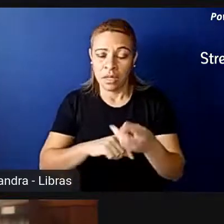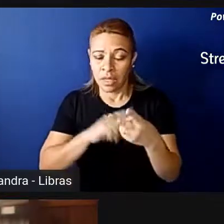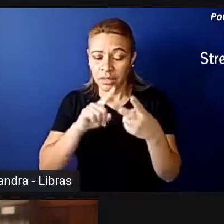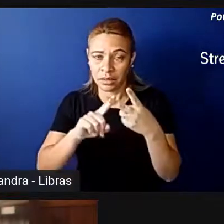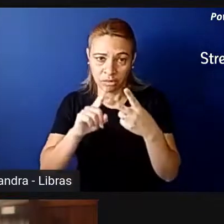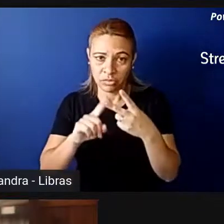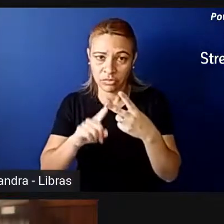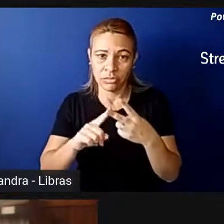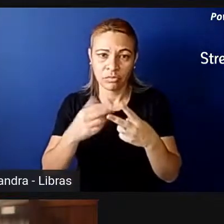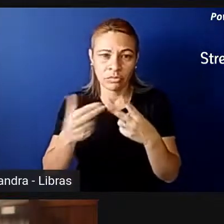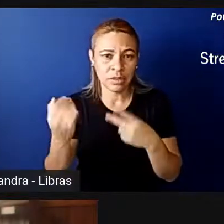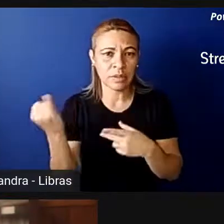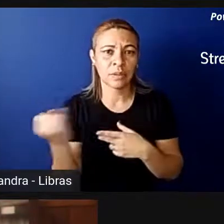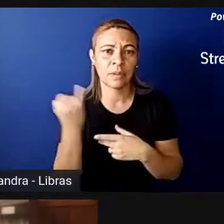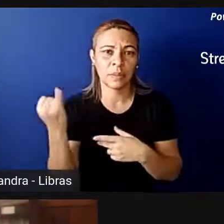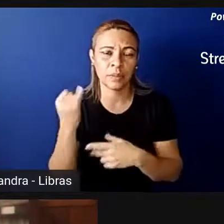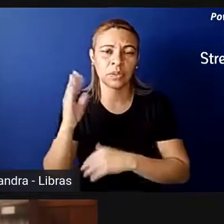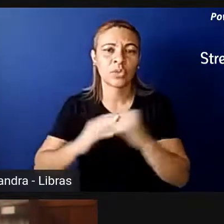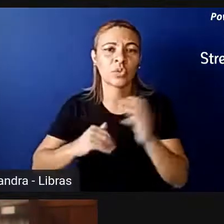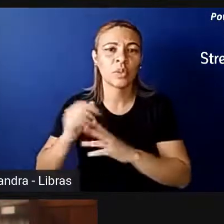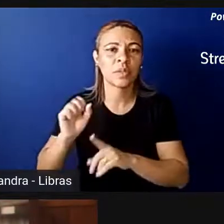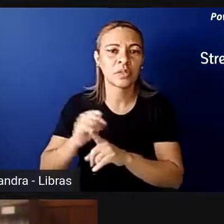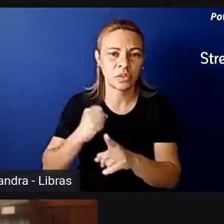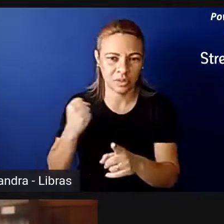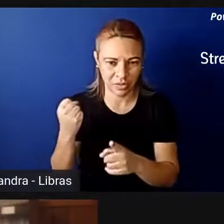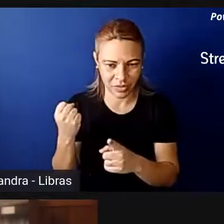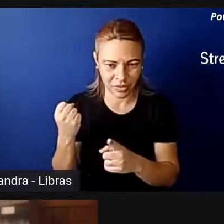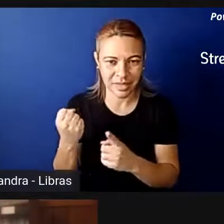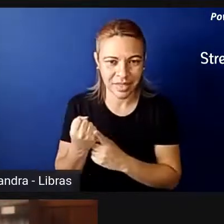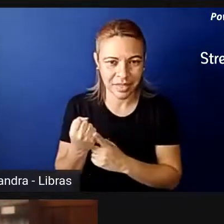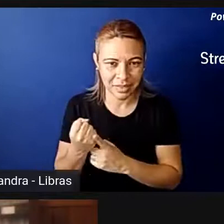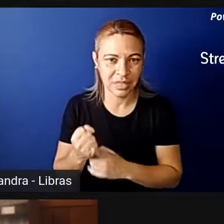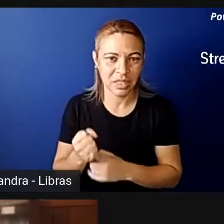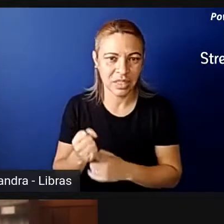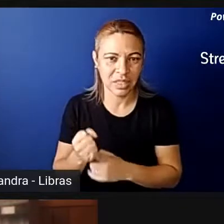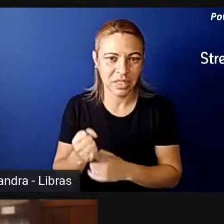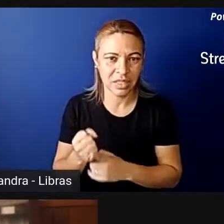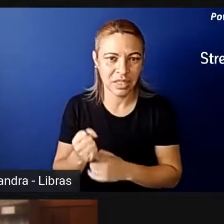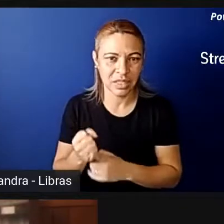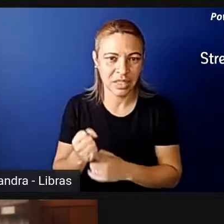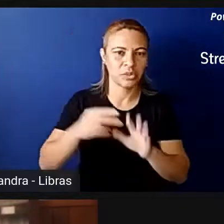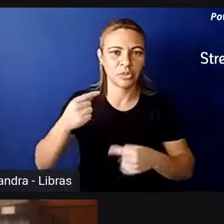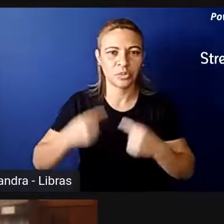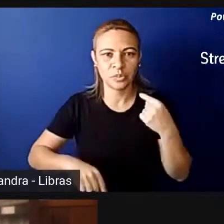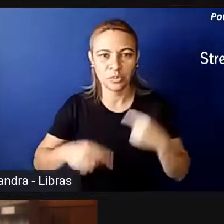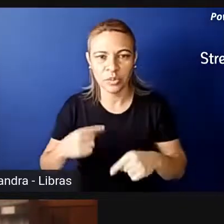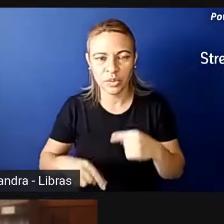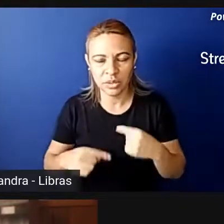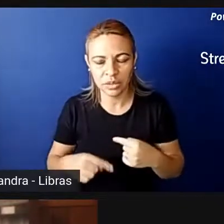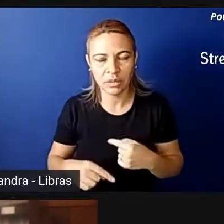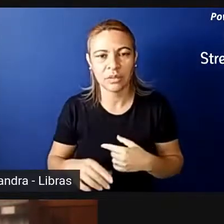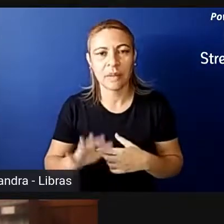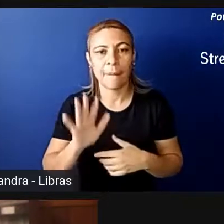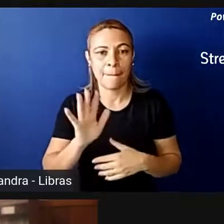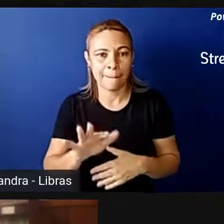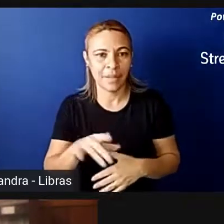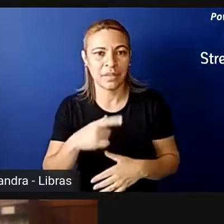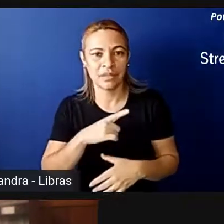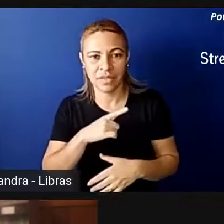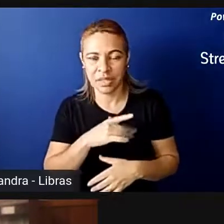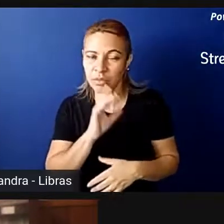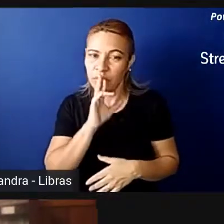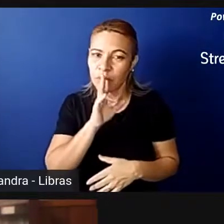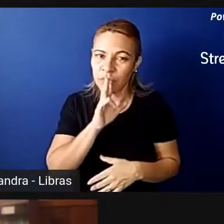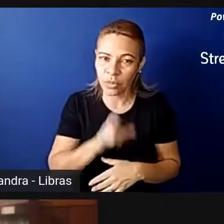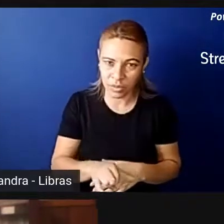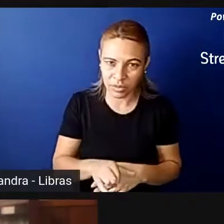importantíssima em relação à sociedade, que não tem a ver diretamente com o partido político, mas que vai influenciar o nosso resultado de ter maior número